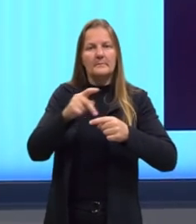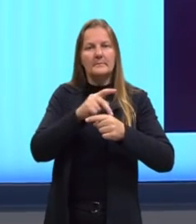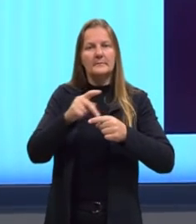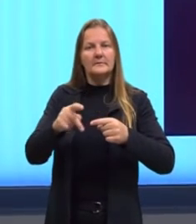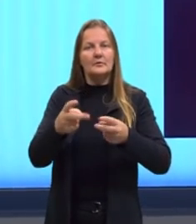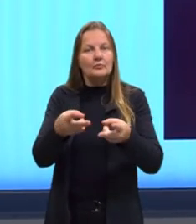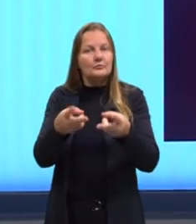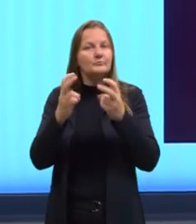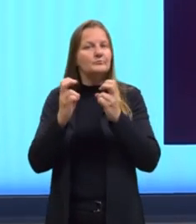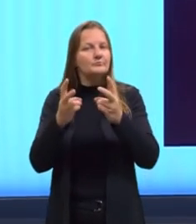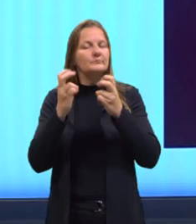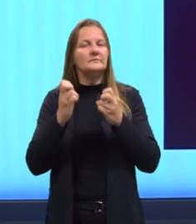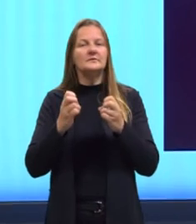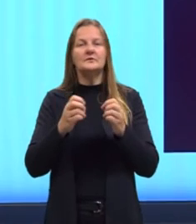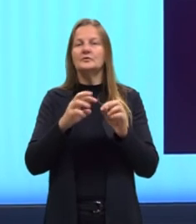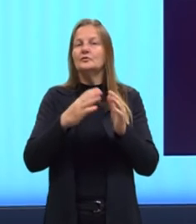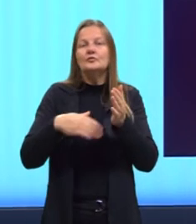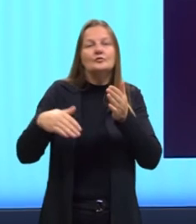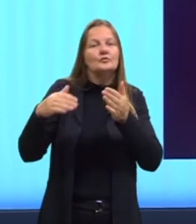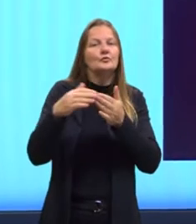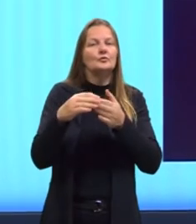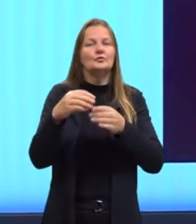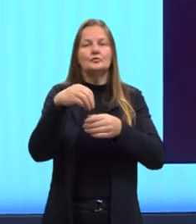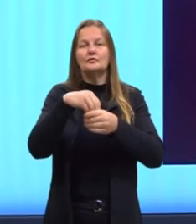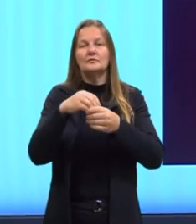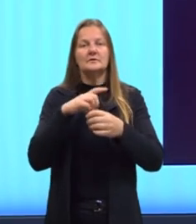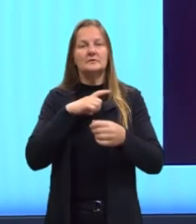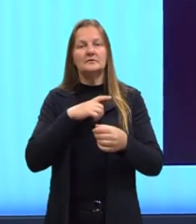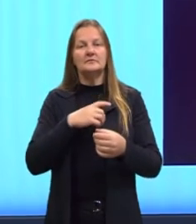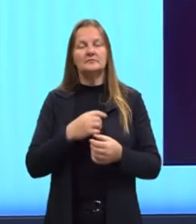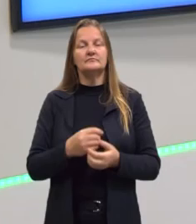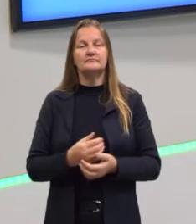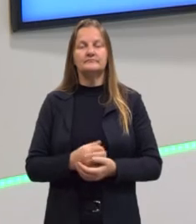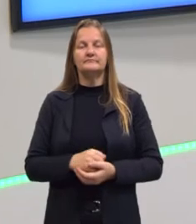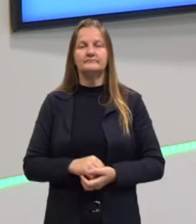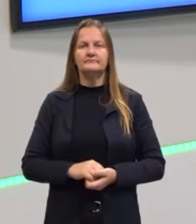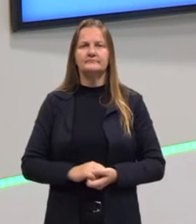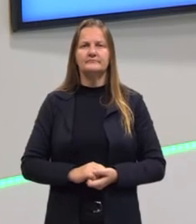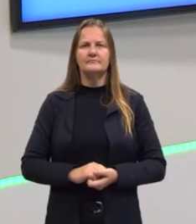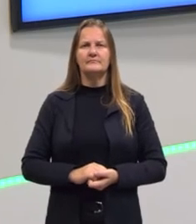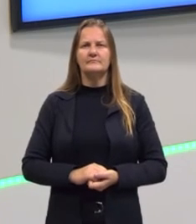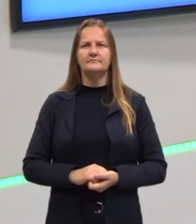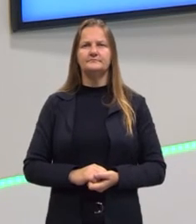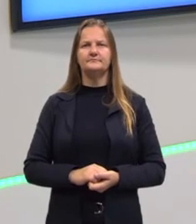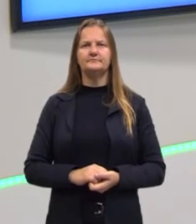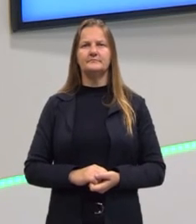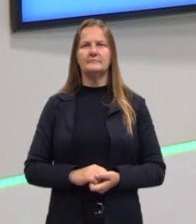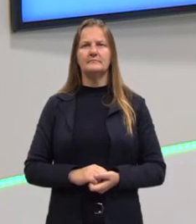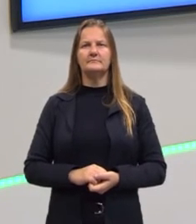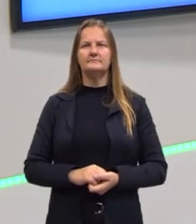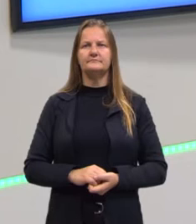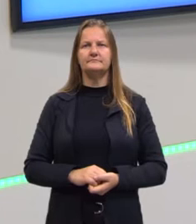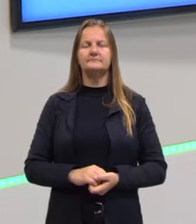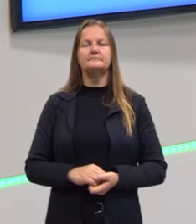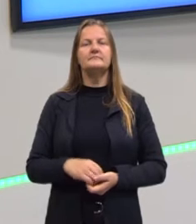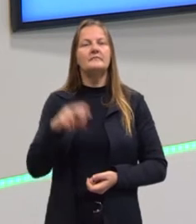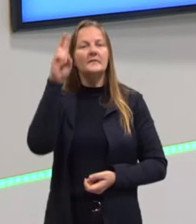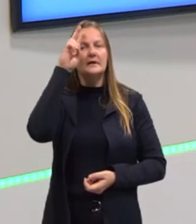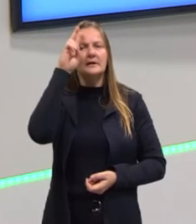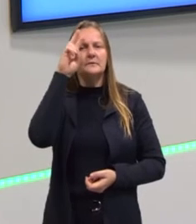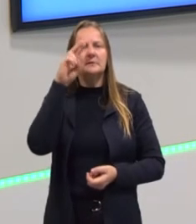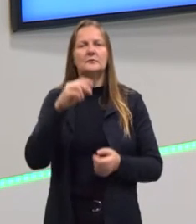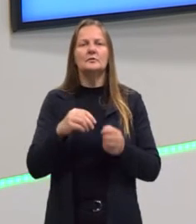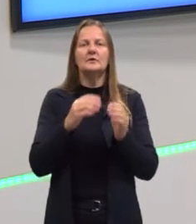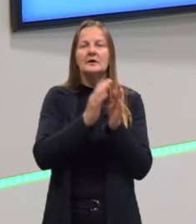e, assim, determinar todos os seus termos que vêm a seguir, certo? Lembrando que, como